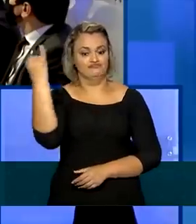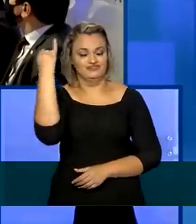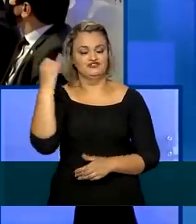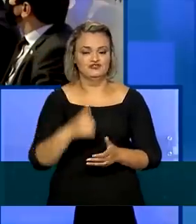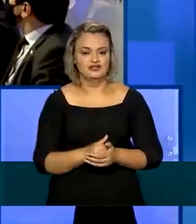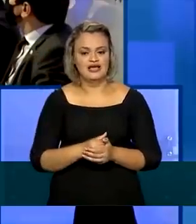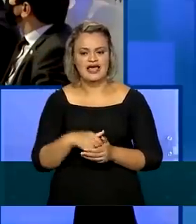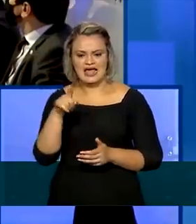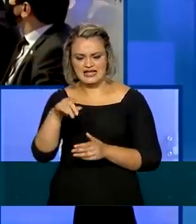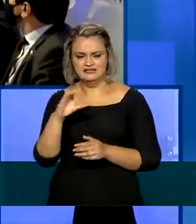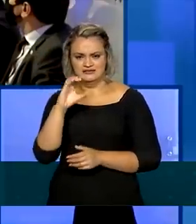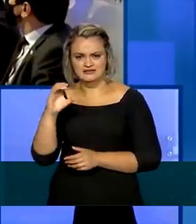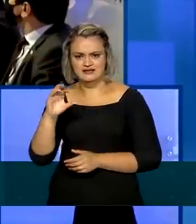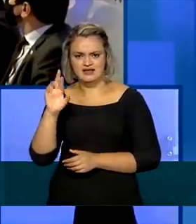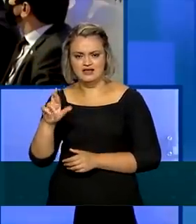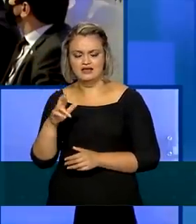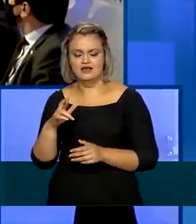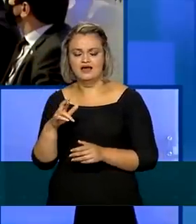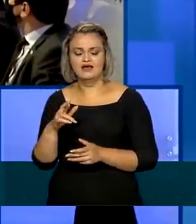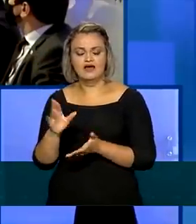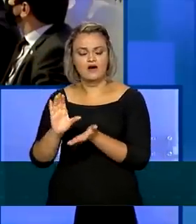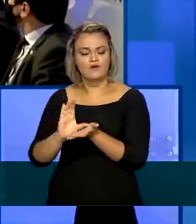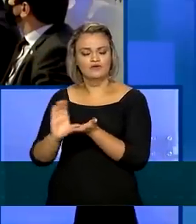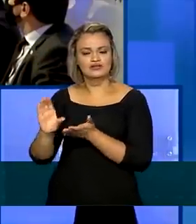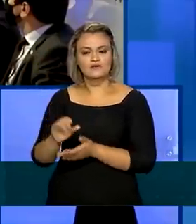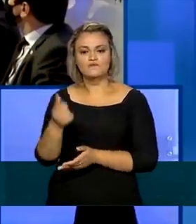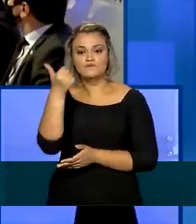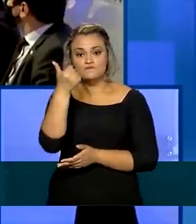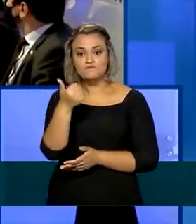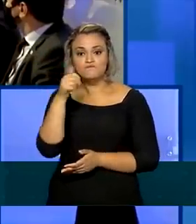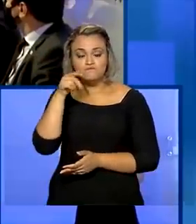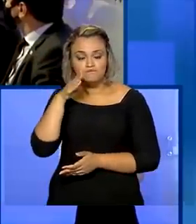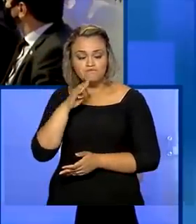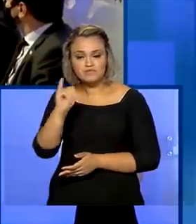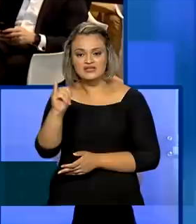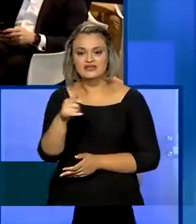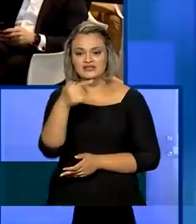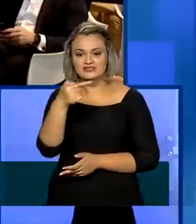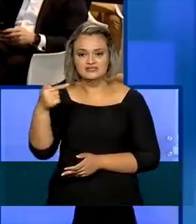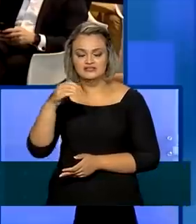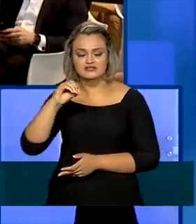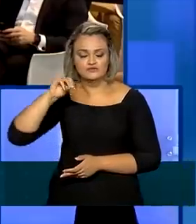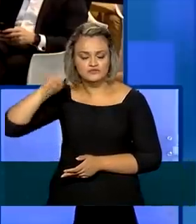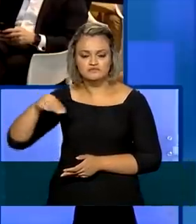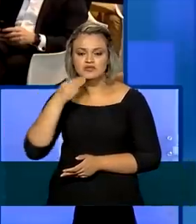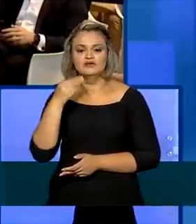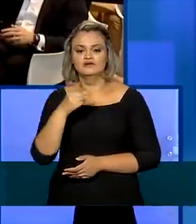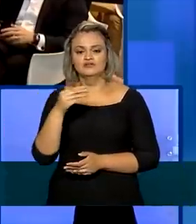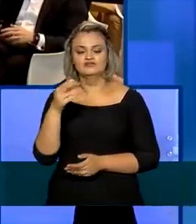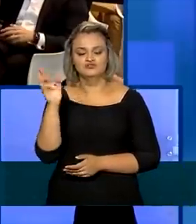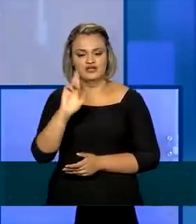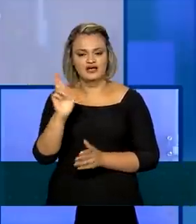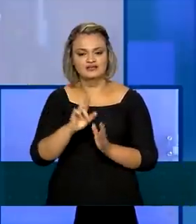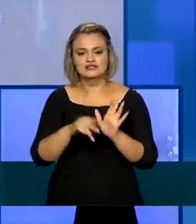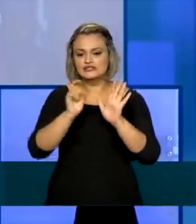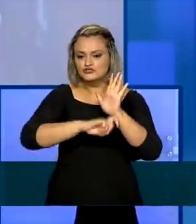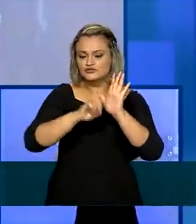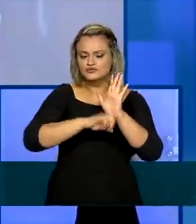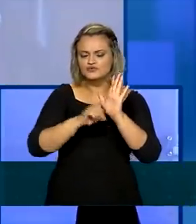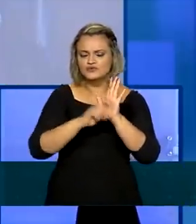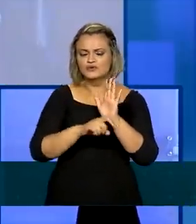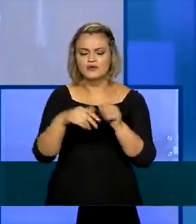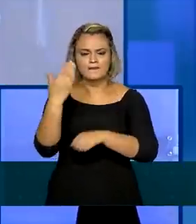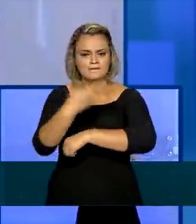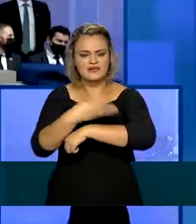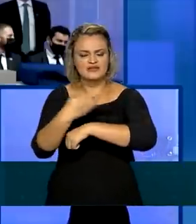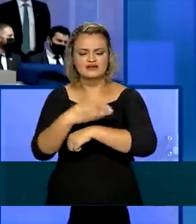A empresa ofereceu valor de outorga de 1 bilhão e 770 milhões de reais, além de desconto na tarifa de pedágio de 15